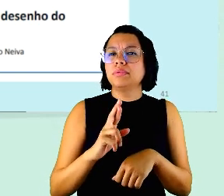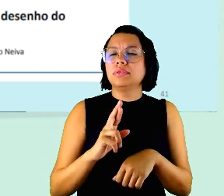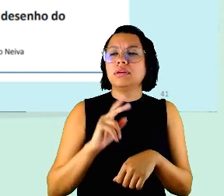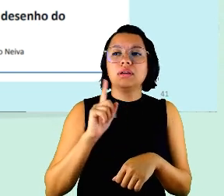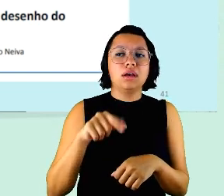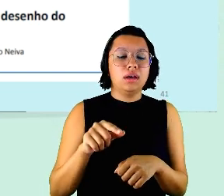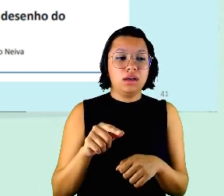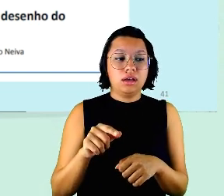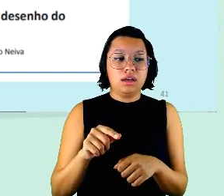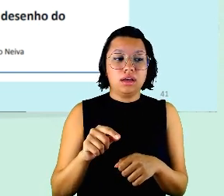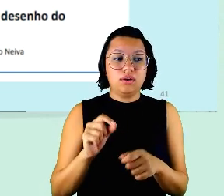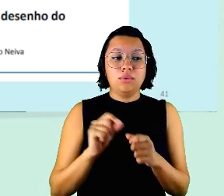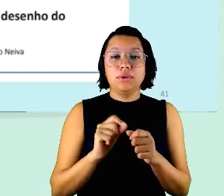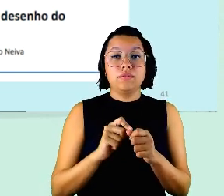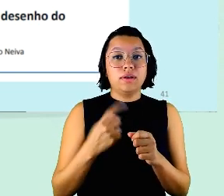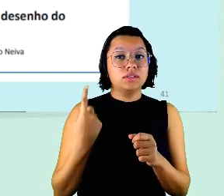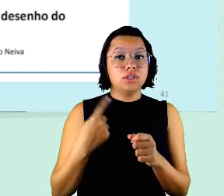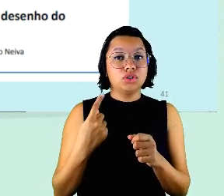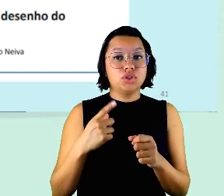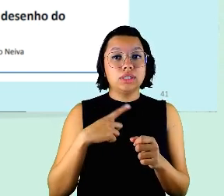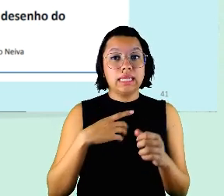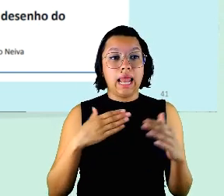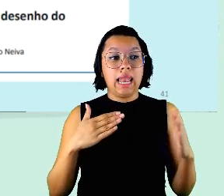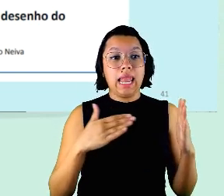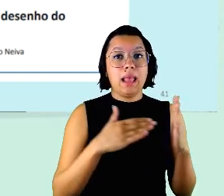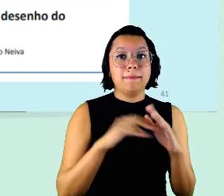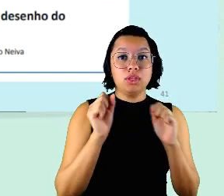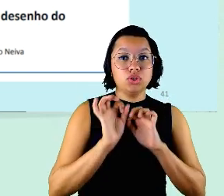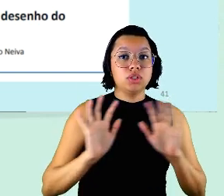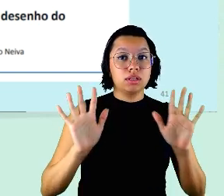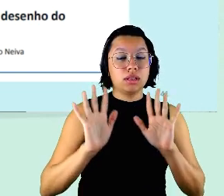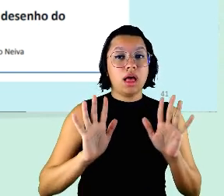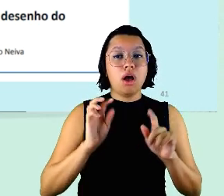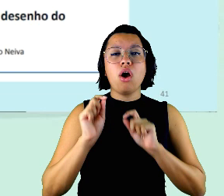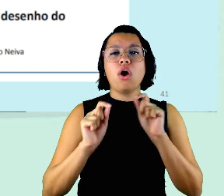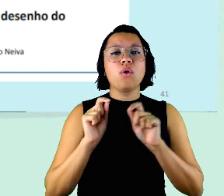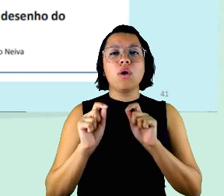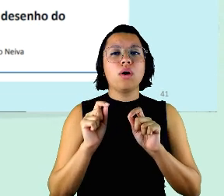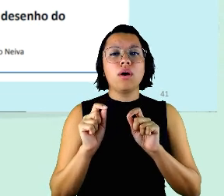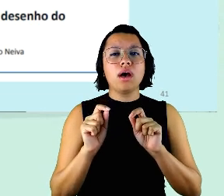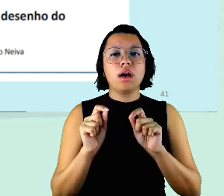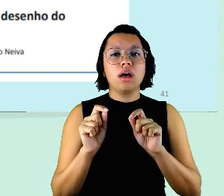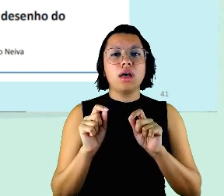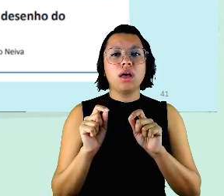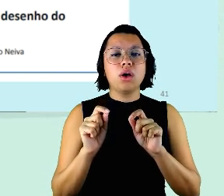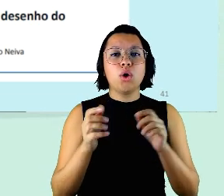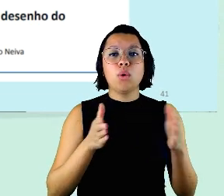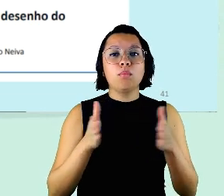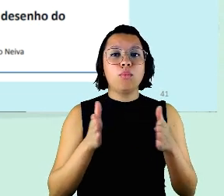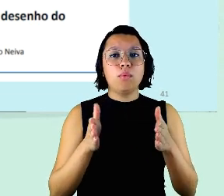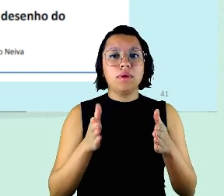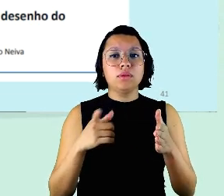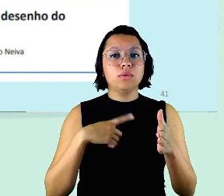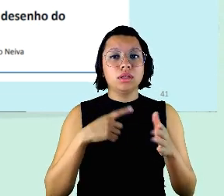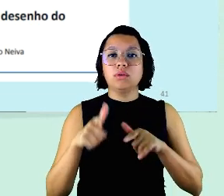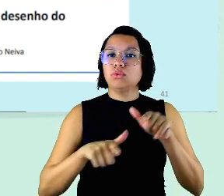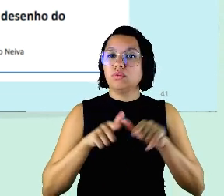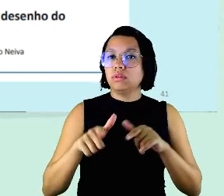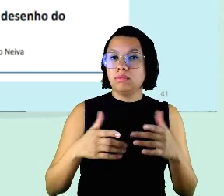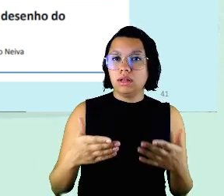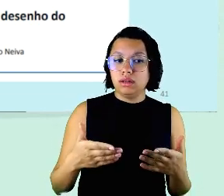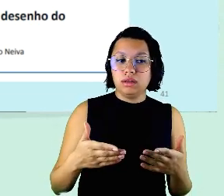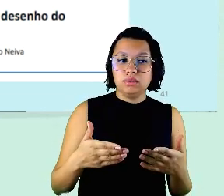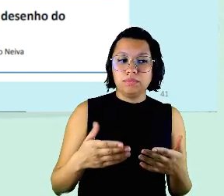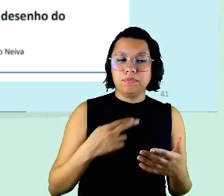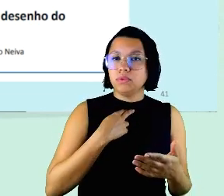fazer com que a gente estabeleça limites claros de qual é o momento qual é o momento em que eu vou estar trabalhando não